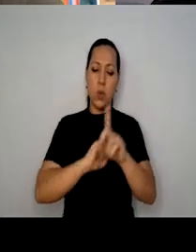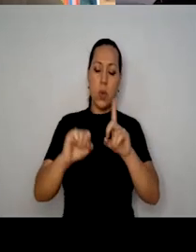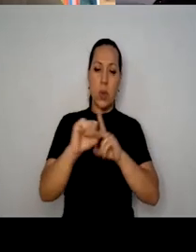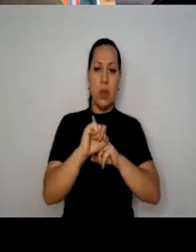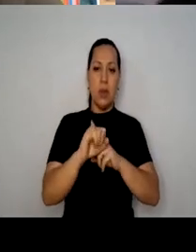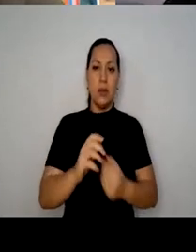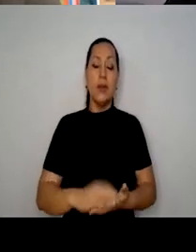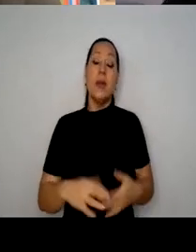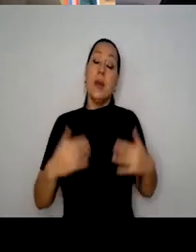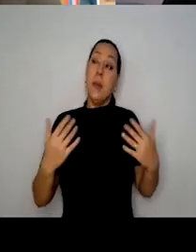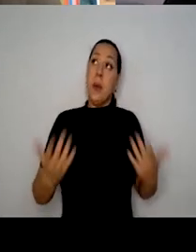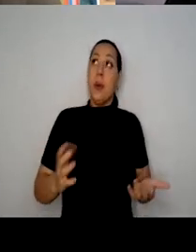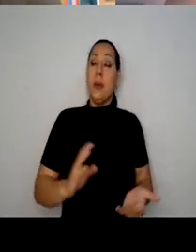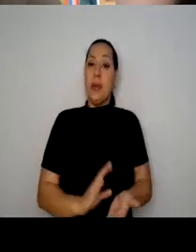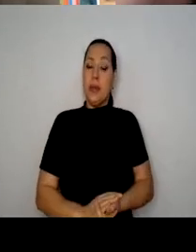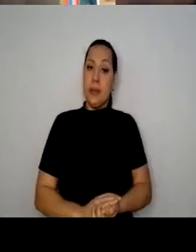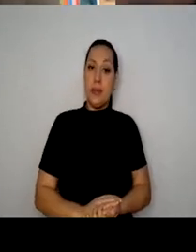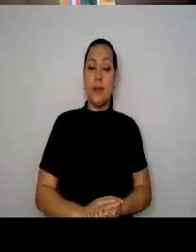É, eu, assim,